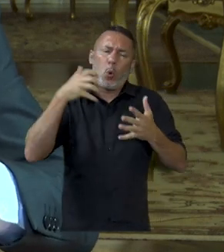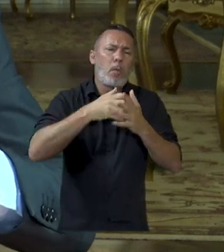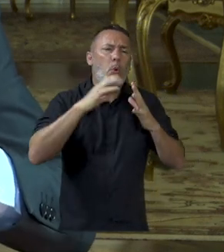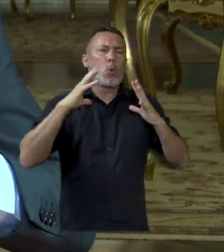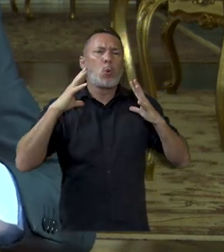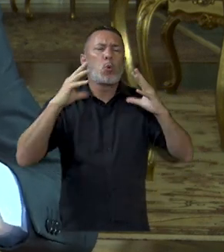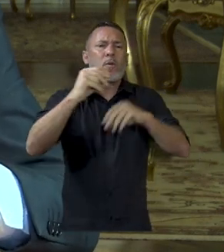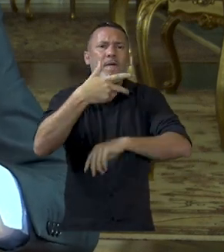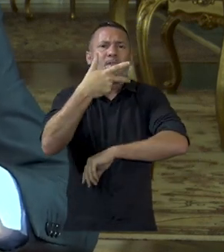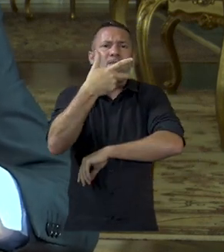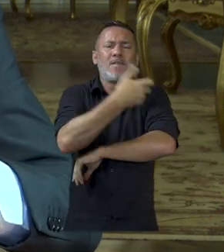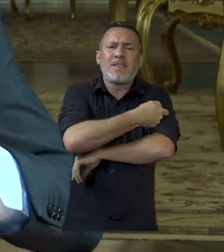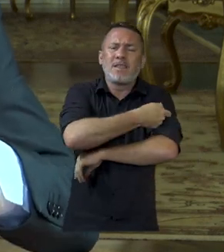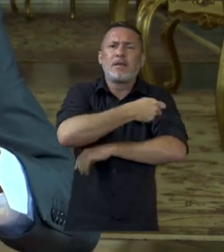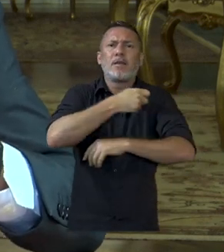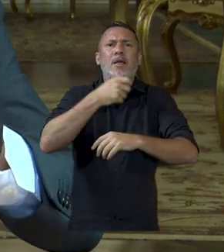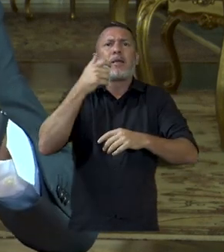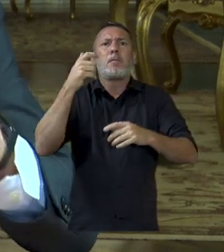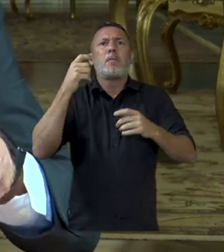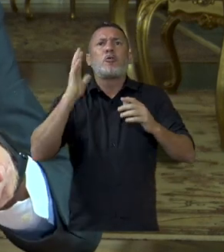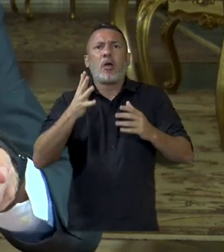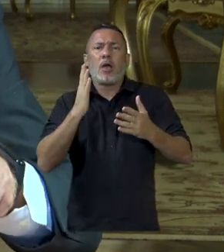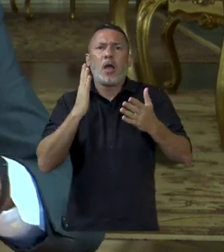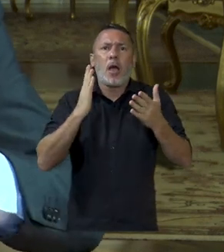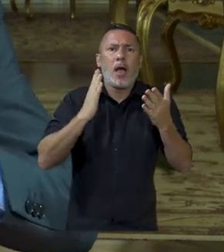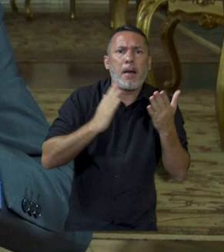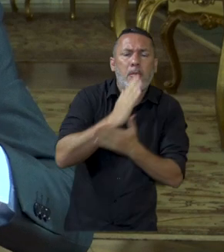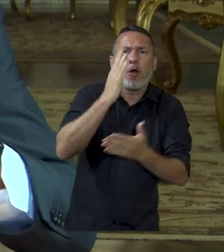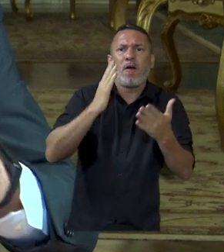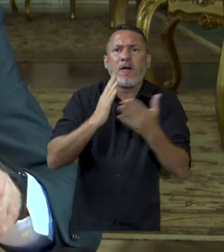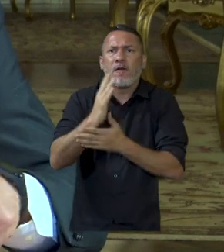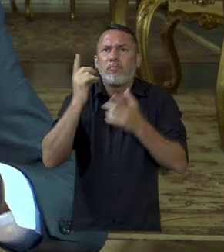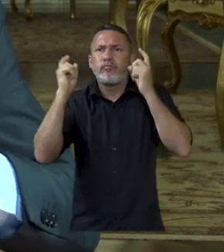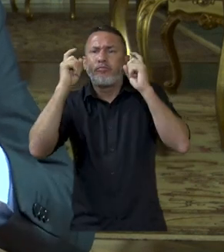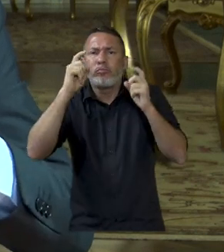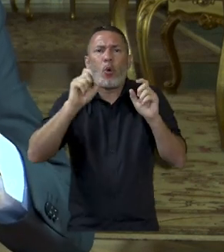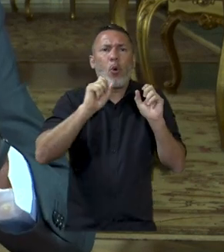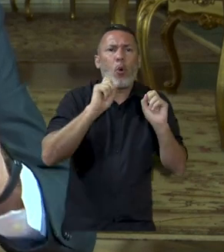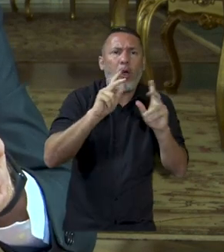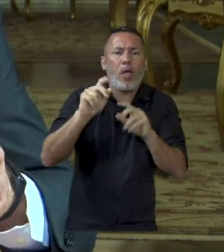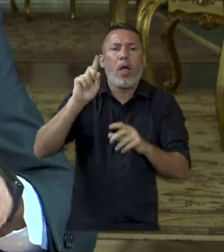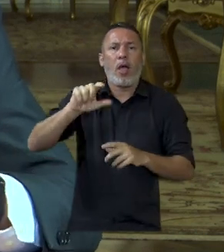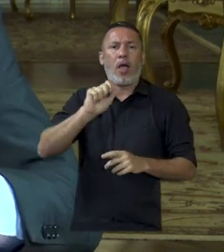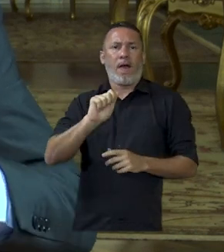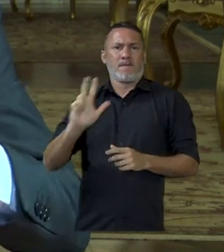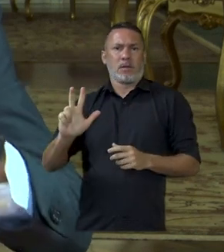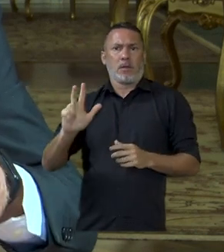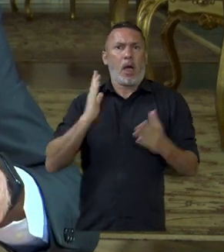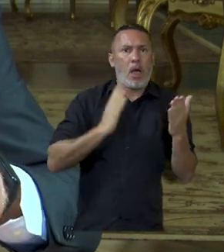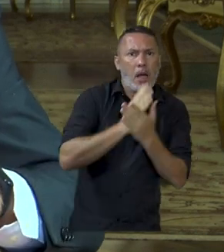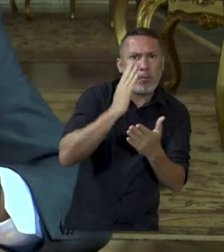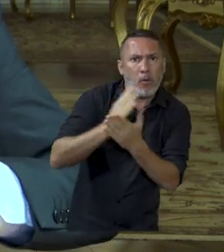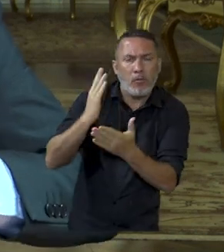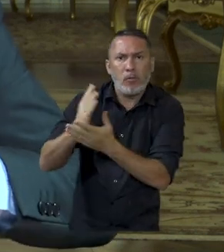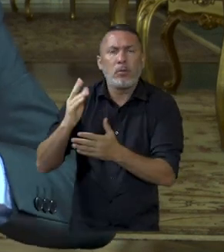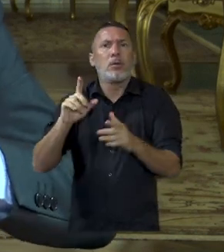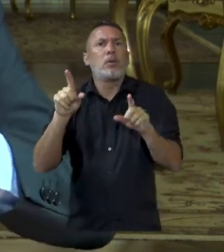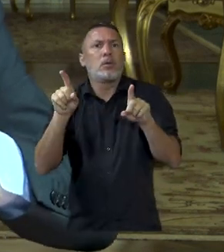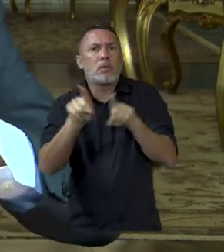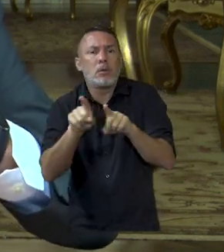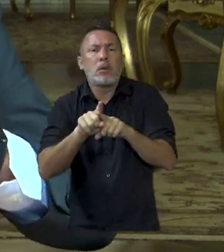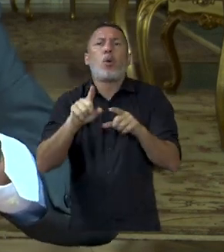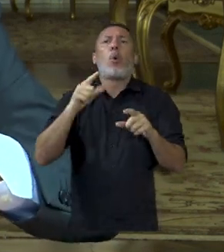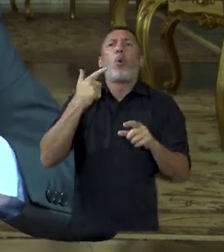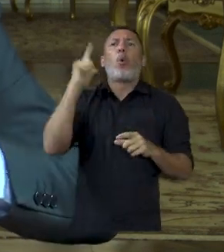todas as vacinas que estiverem aprovadas em rito normal, rito ordinário, pela Anvisa, ou que